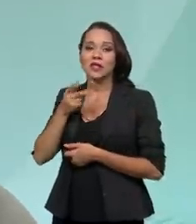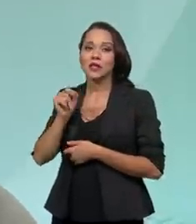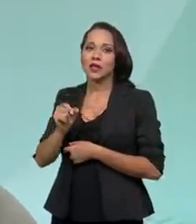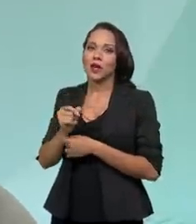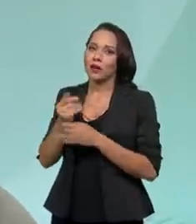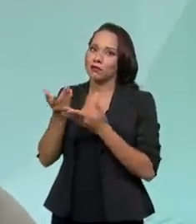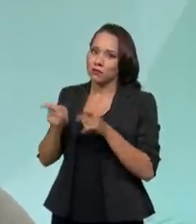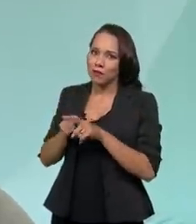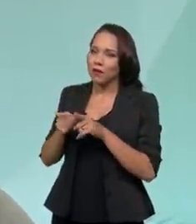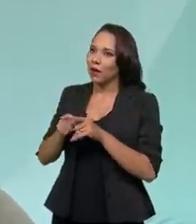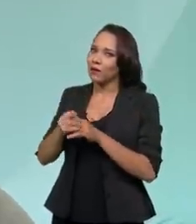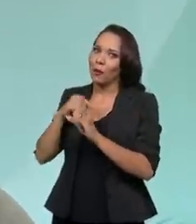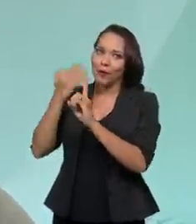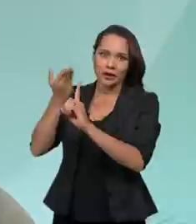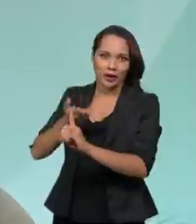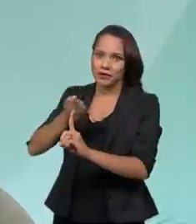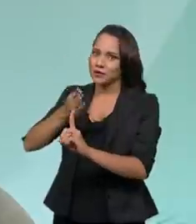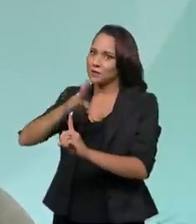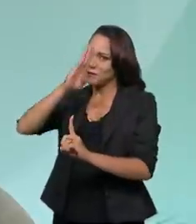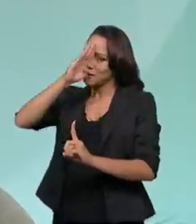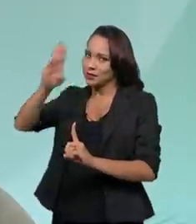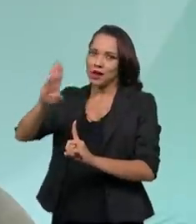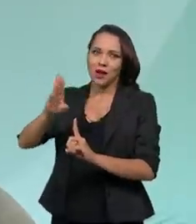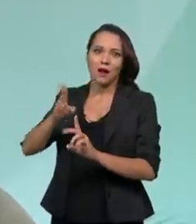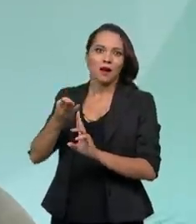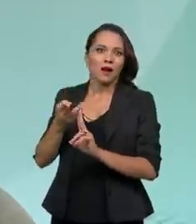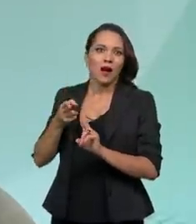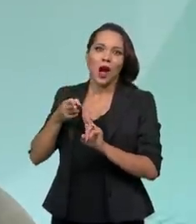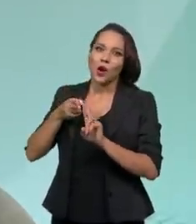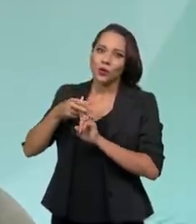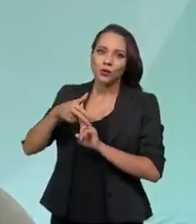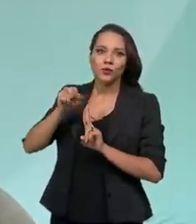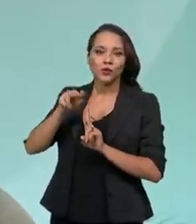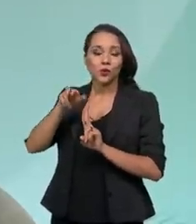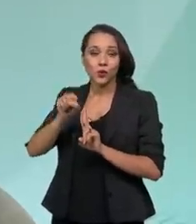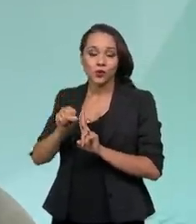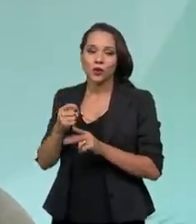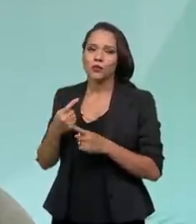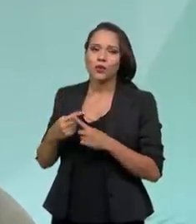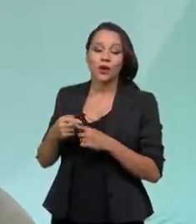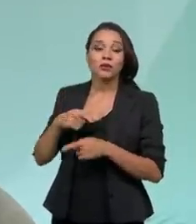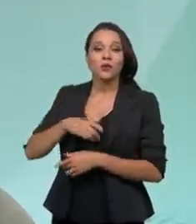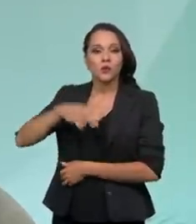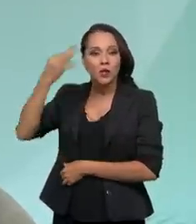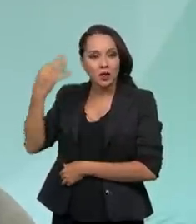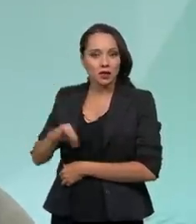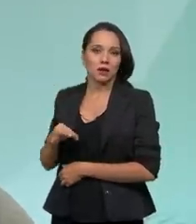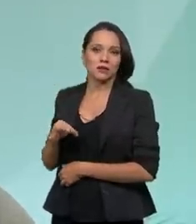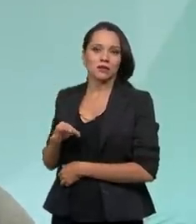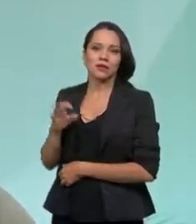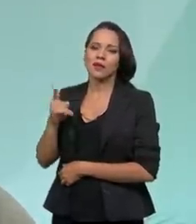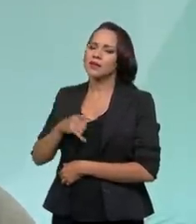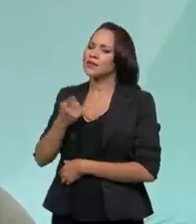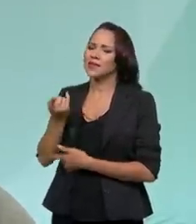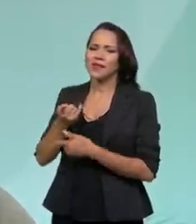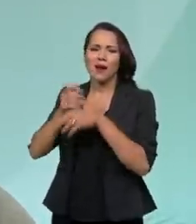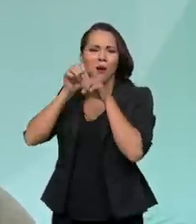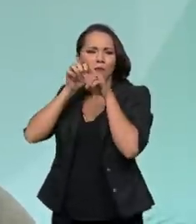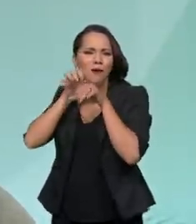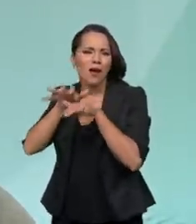uma reverência especial ao Sistema Único de Saúde, porque eu não tenho dúvida nenhuma que é uma benção.